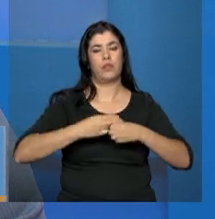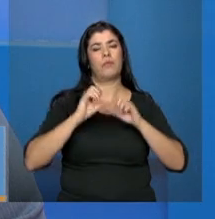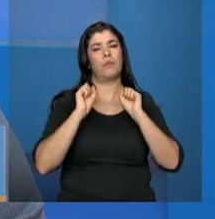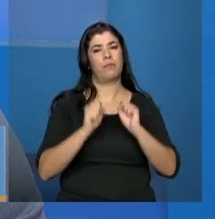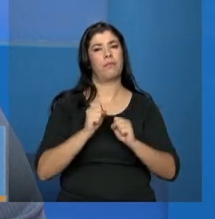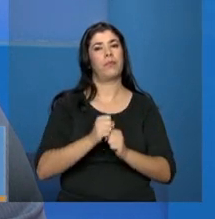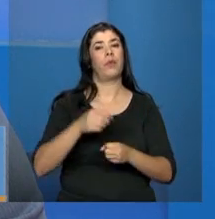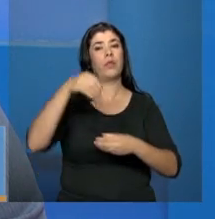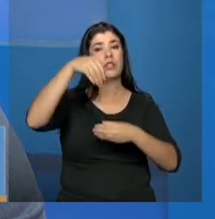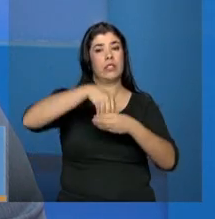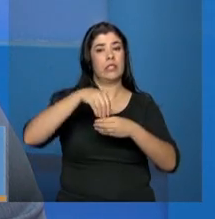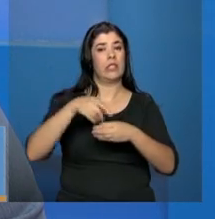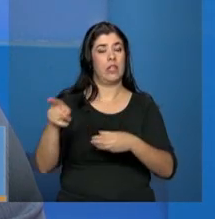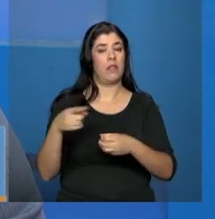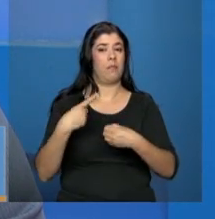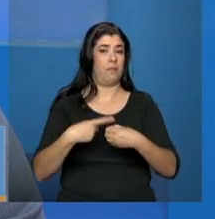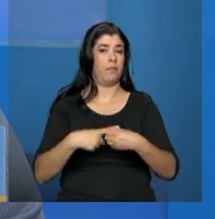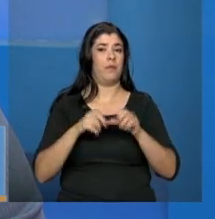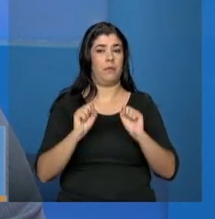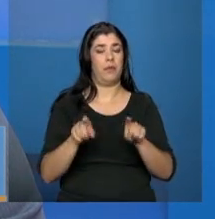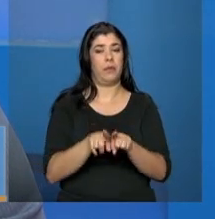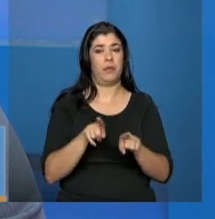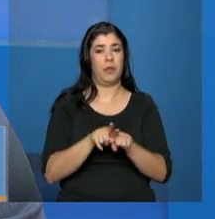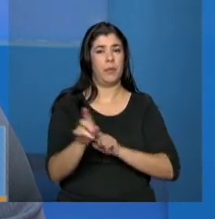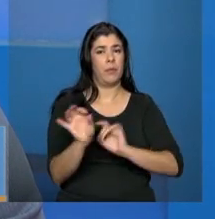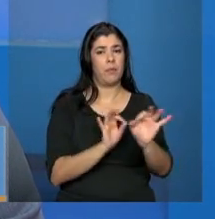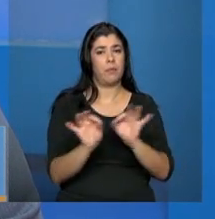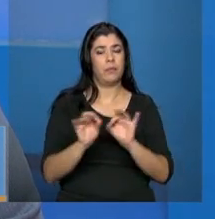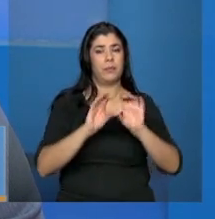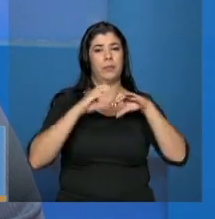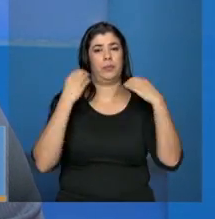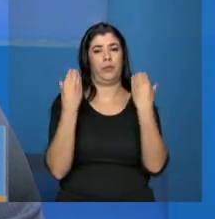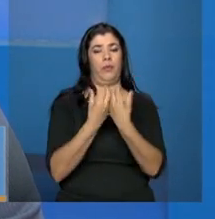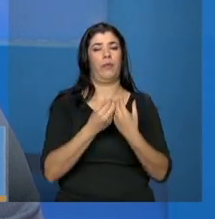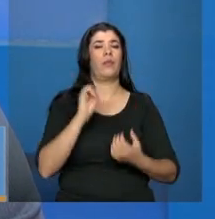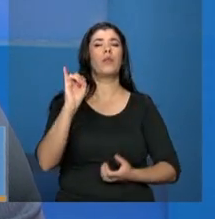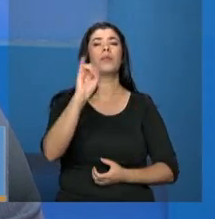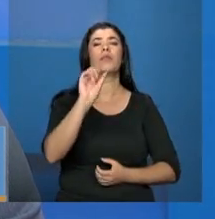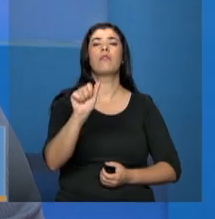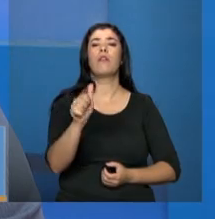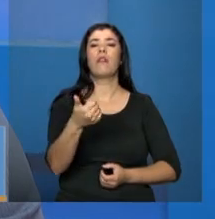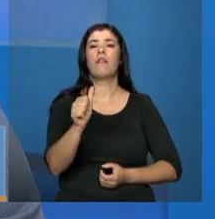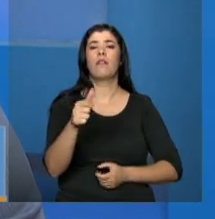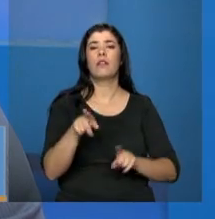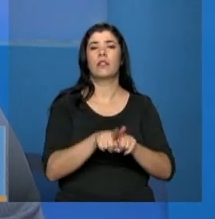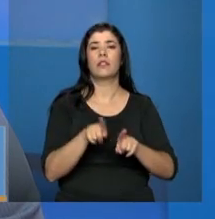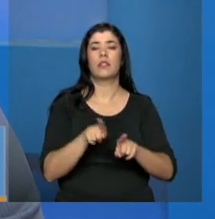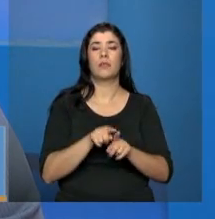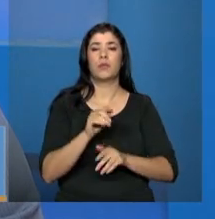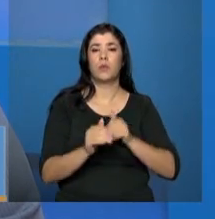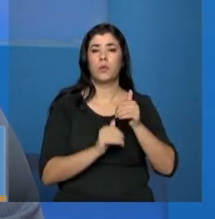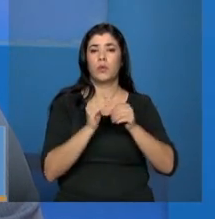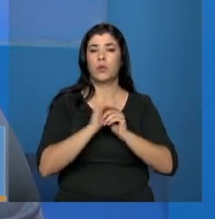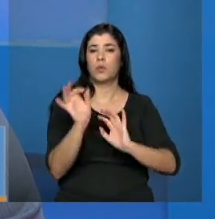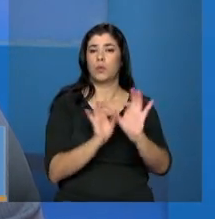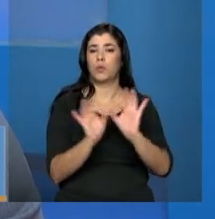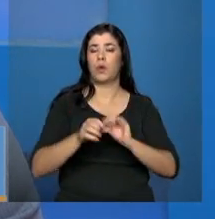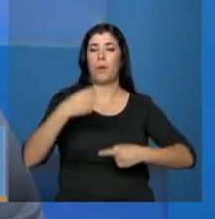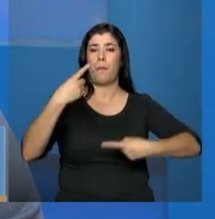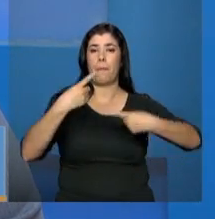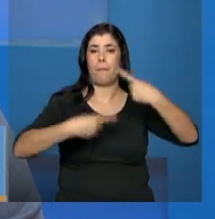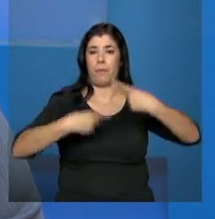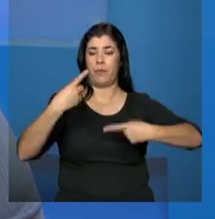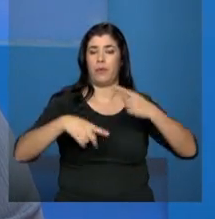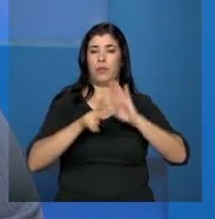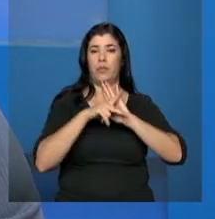sua conferência. Porque é um momento importante de avaliar e de construir a sua política de assistência